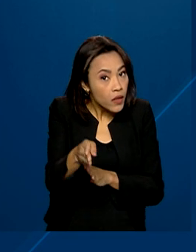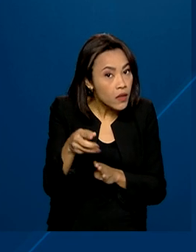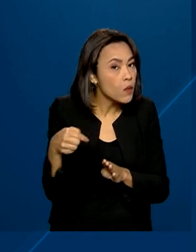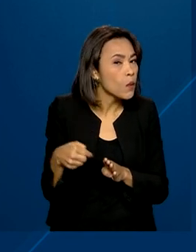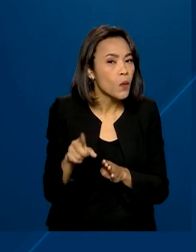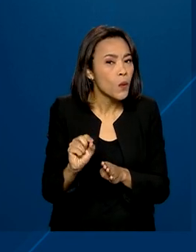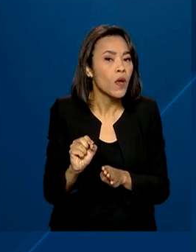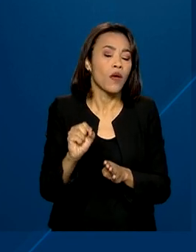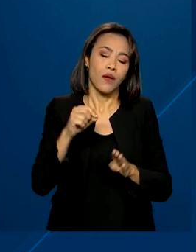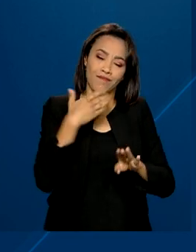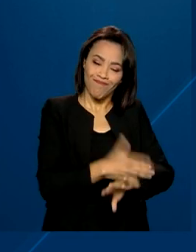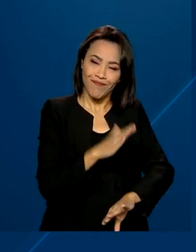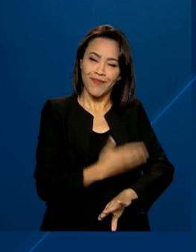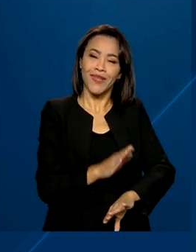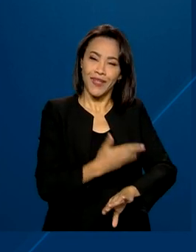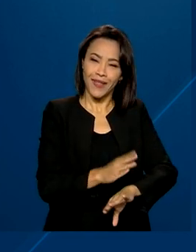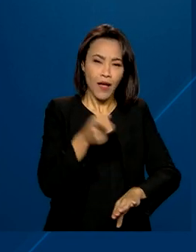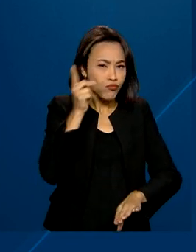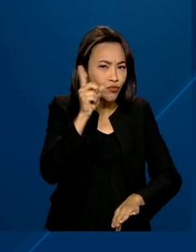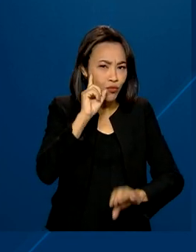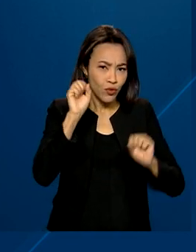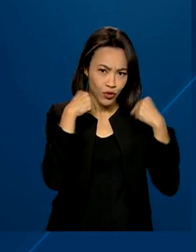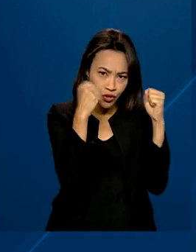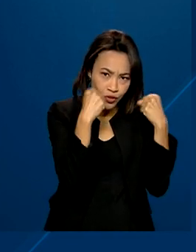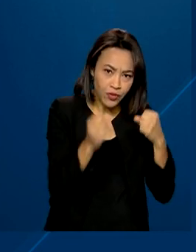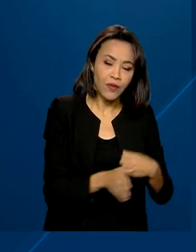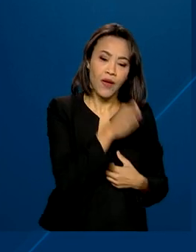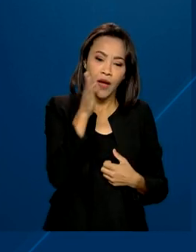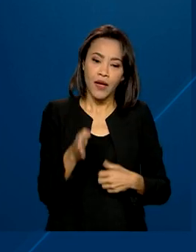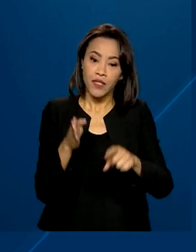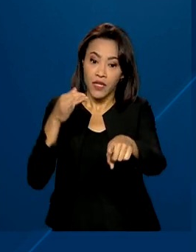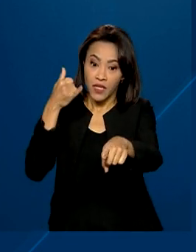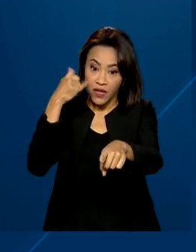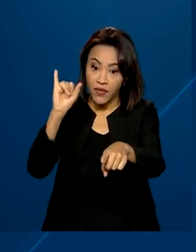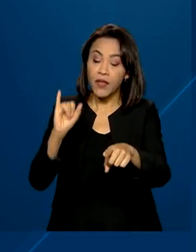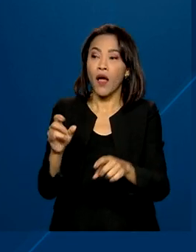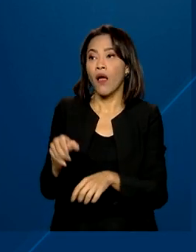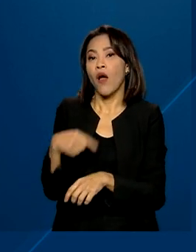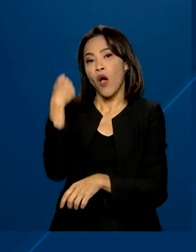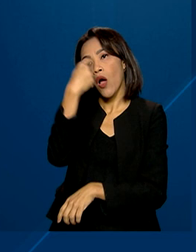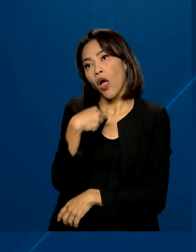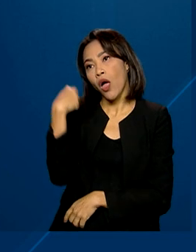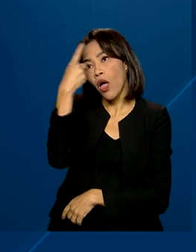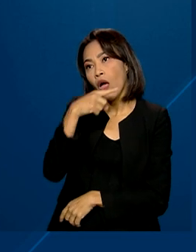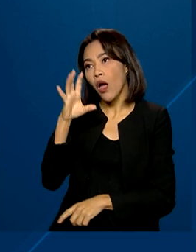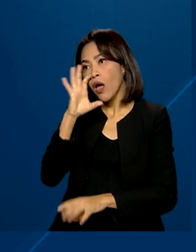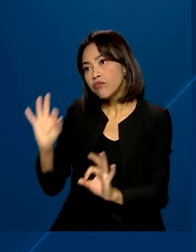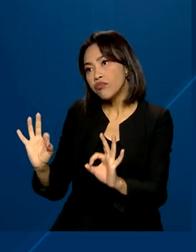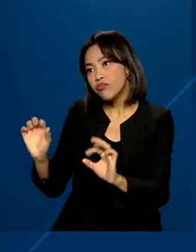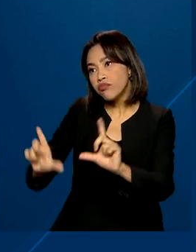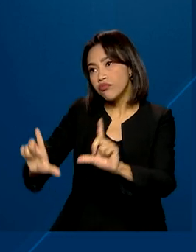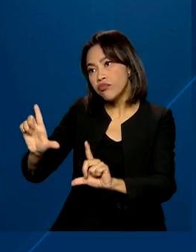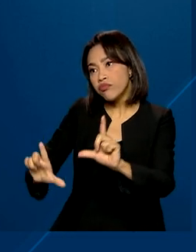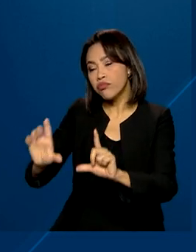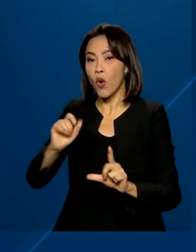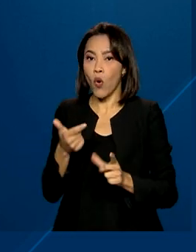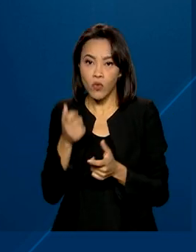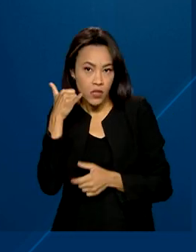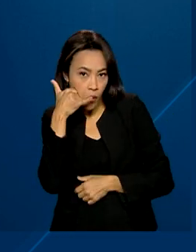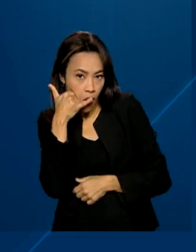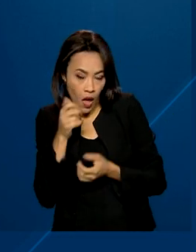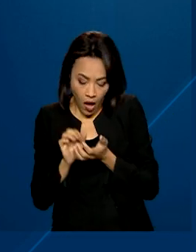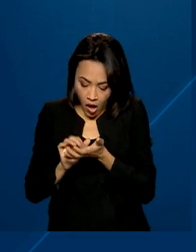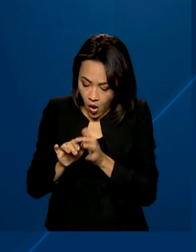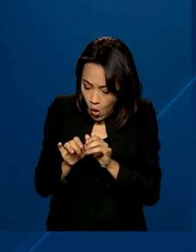Praticar atividades físicas frequentes e evitar passar muito tempo assistindo televisão ou usando o celular e o computador.